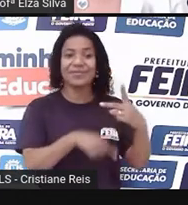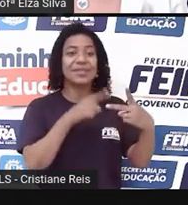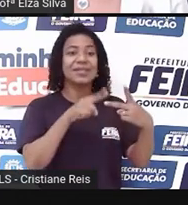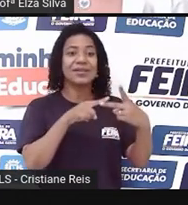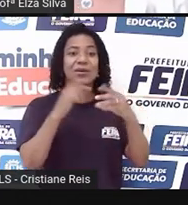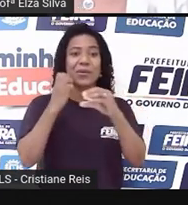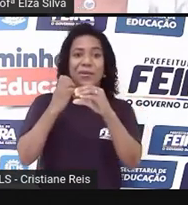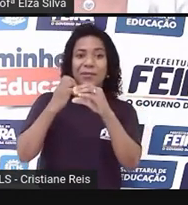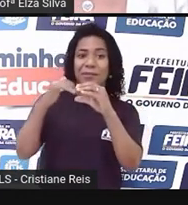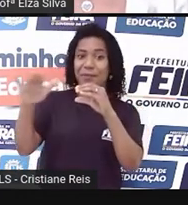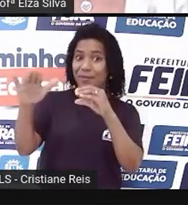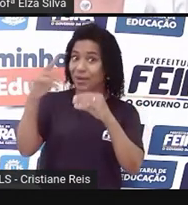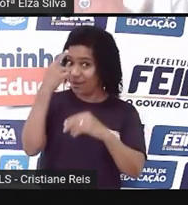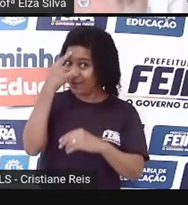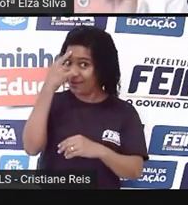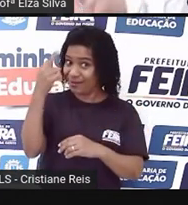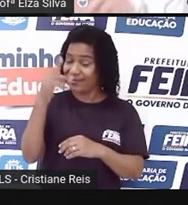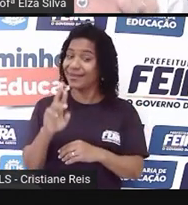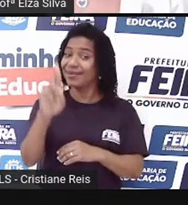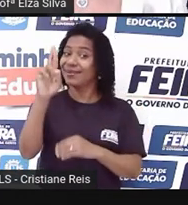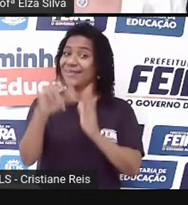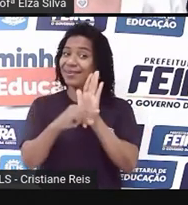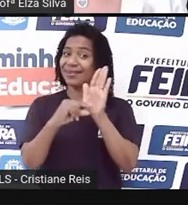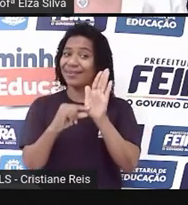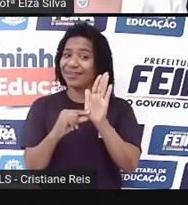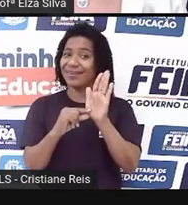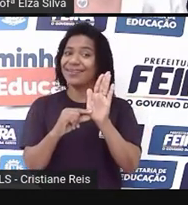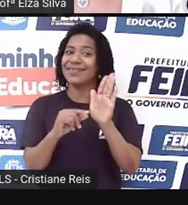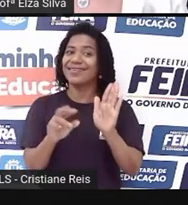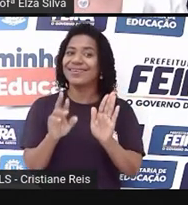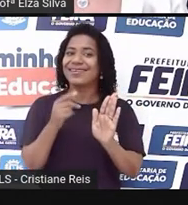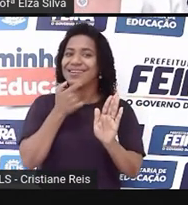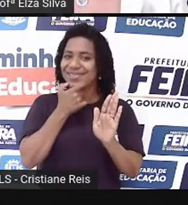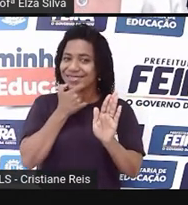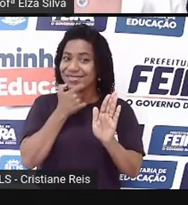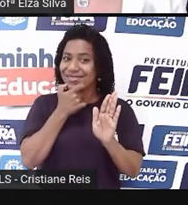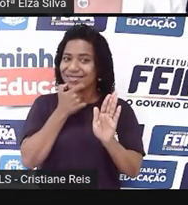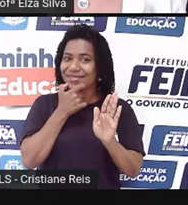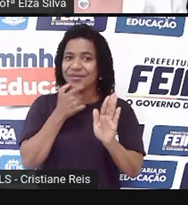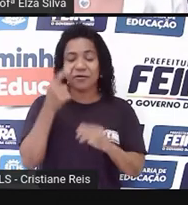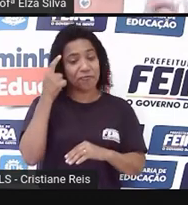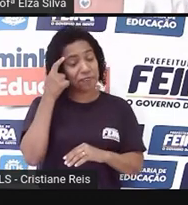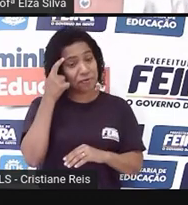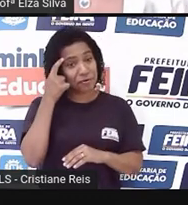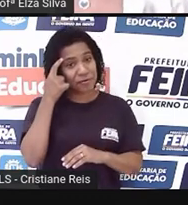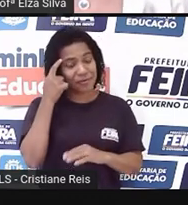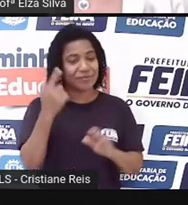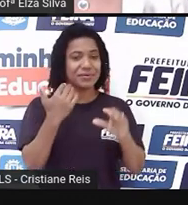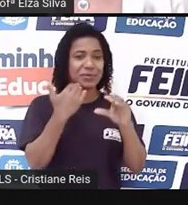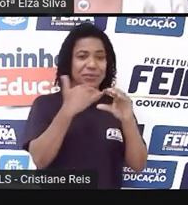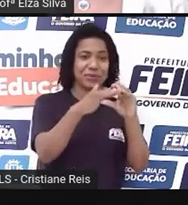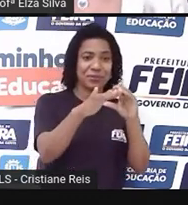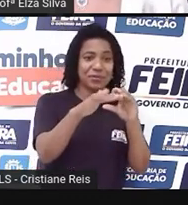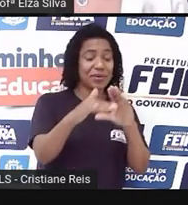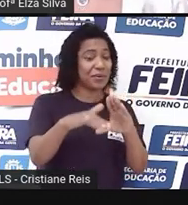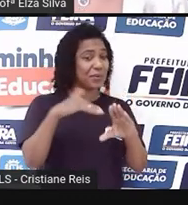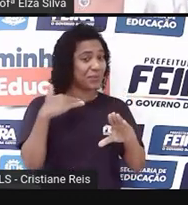chamado de keypal. Então, escolha o que é que você quer ser. Penpal ou keypal.